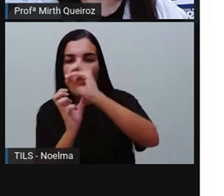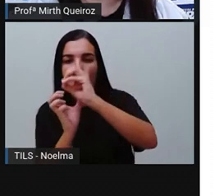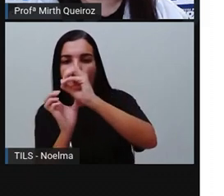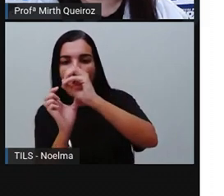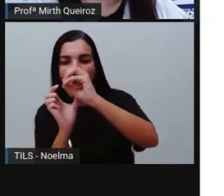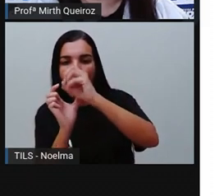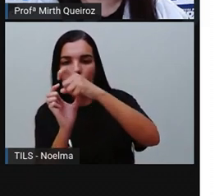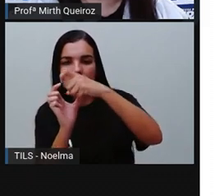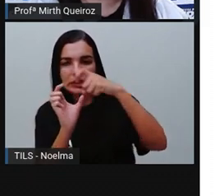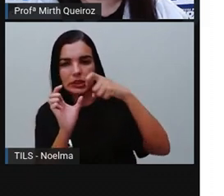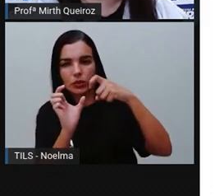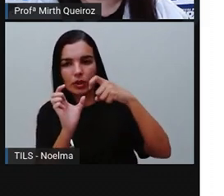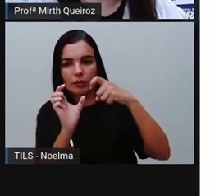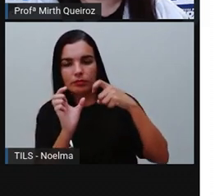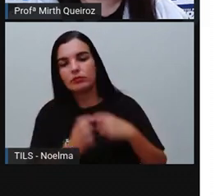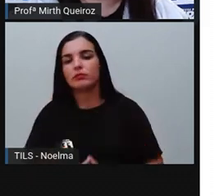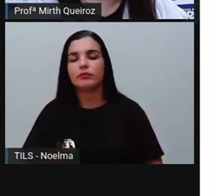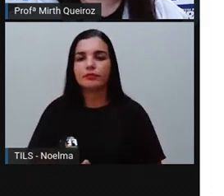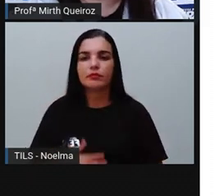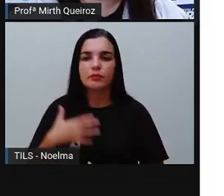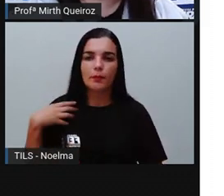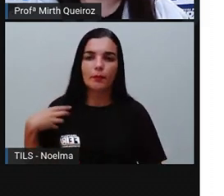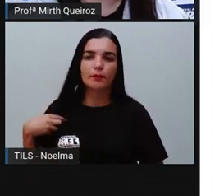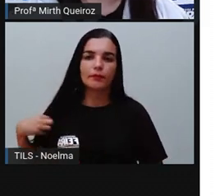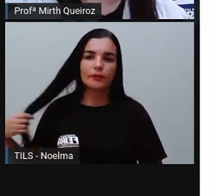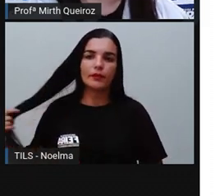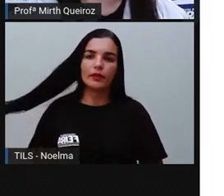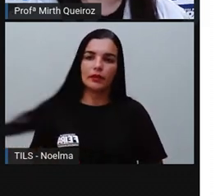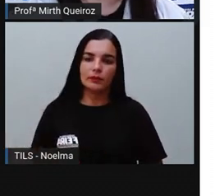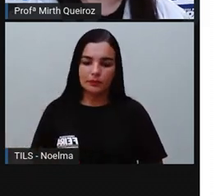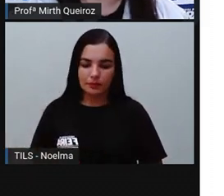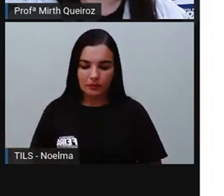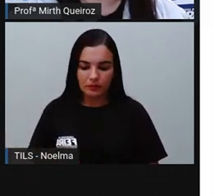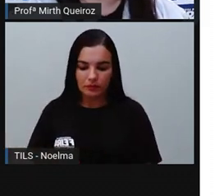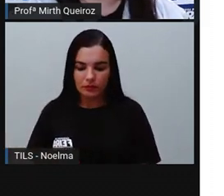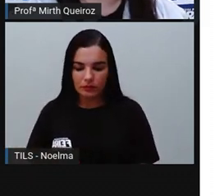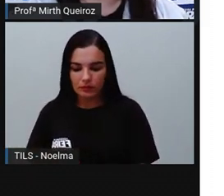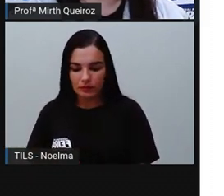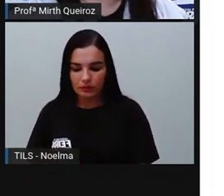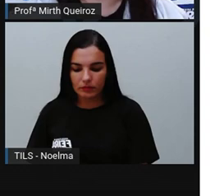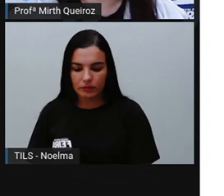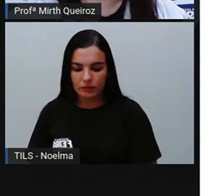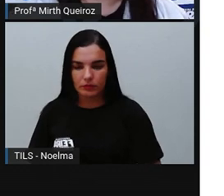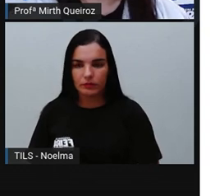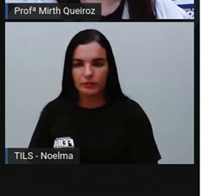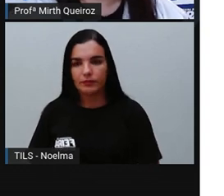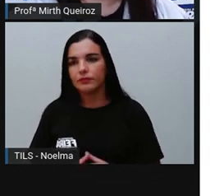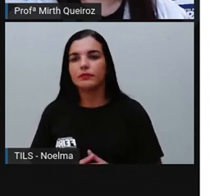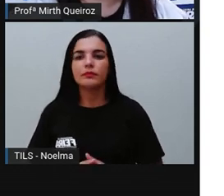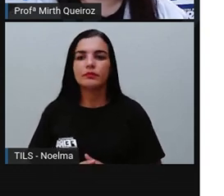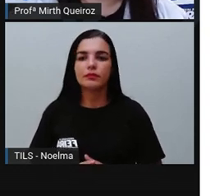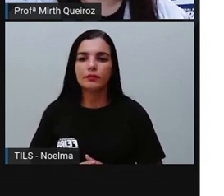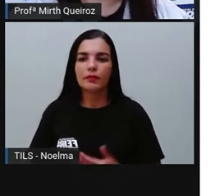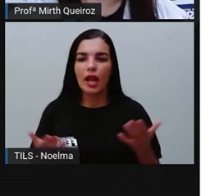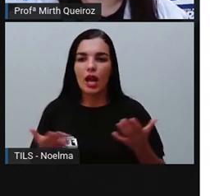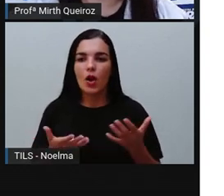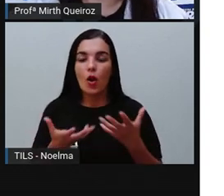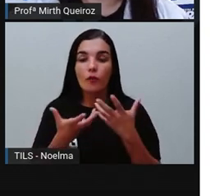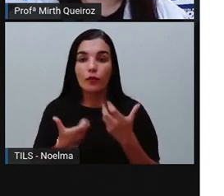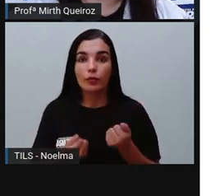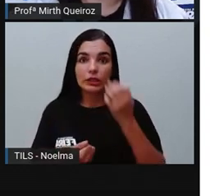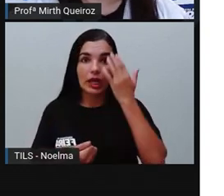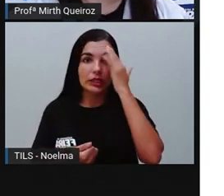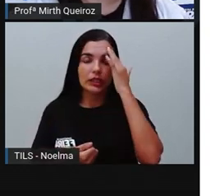palavra oxítona, porque a última sílaba é a sílaba mais forte. Mas antes da gente falar sobre a classificação, vamos entender o que é essa